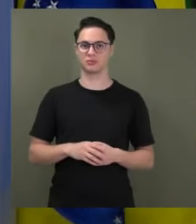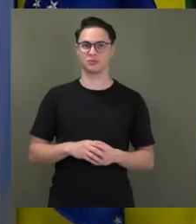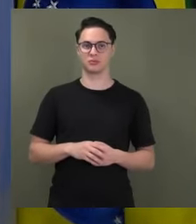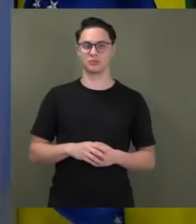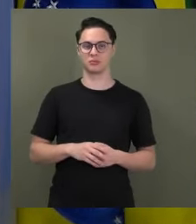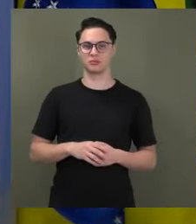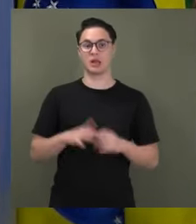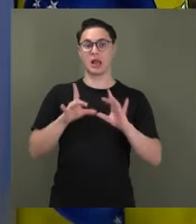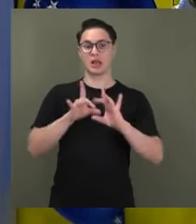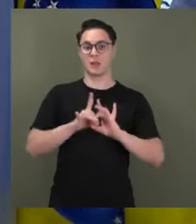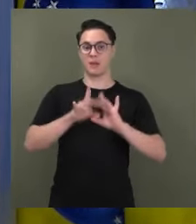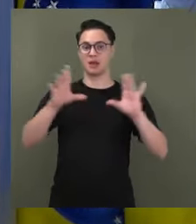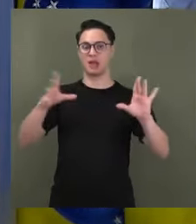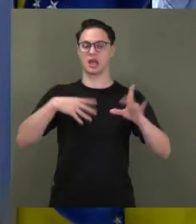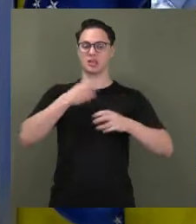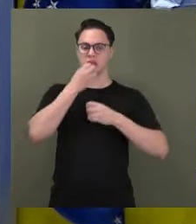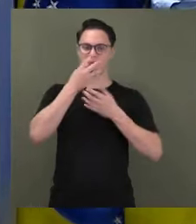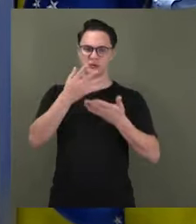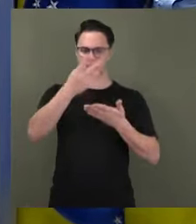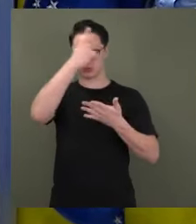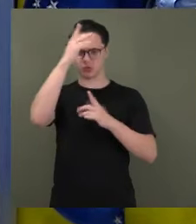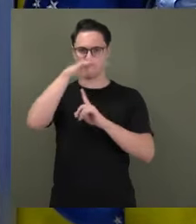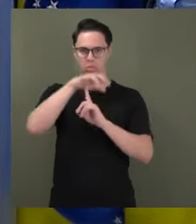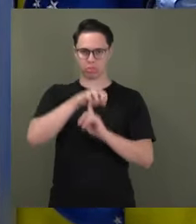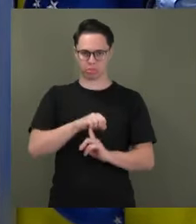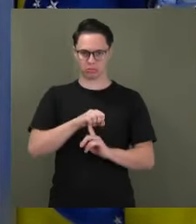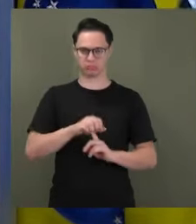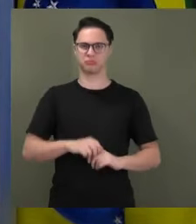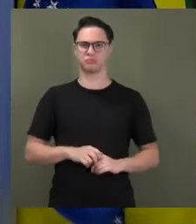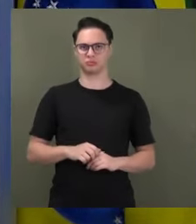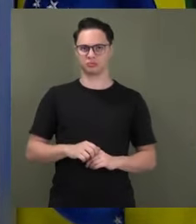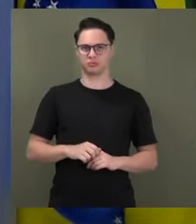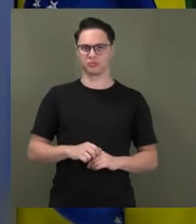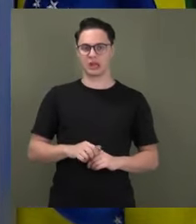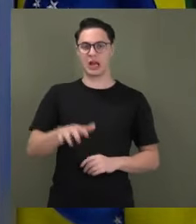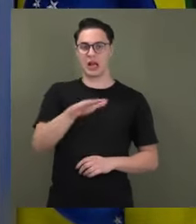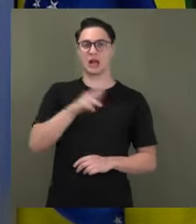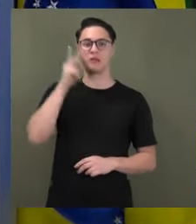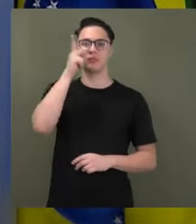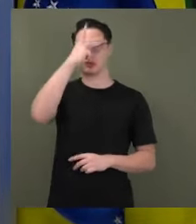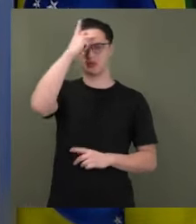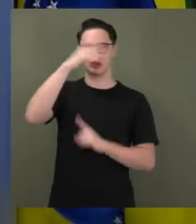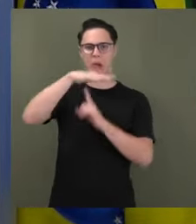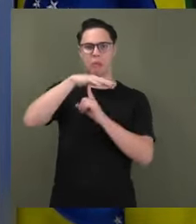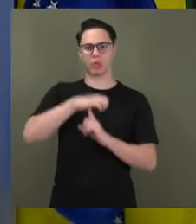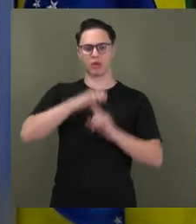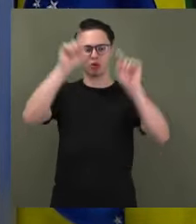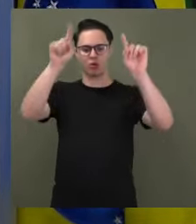Liberdade de expressão, sob ataque, atividade política, sob ataque.